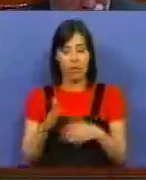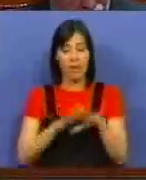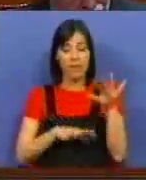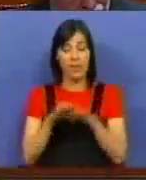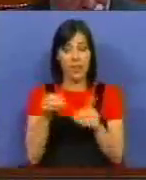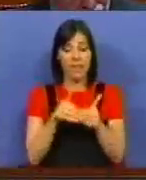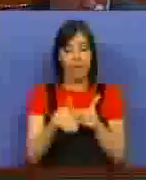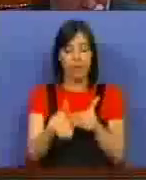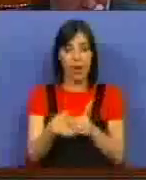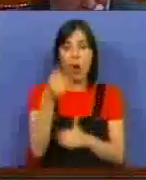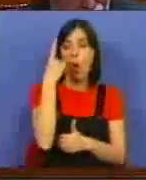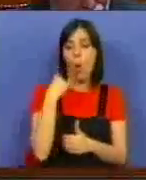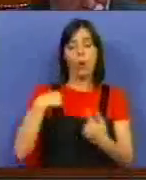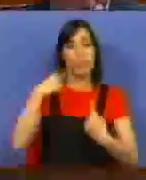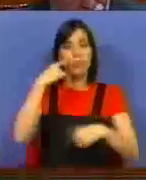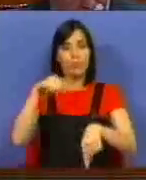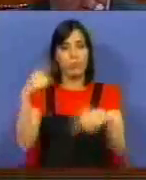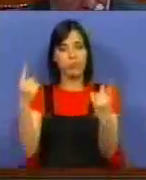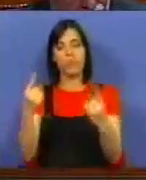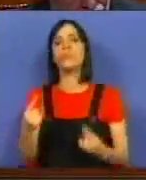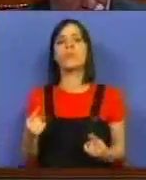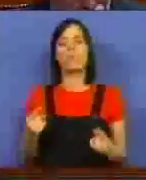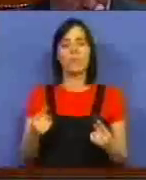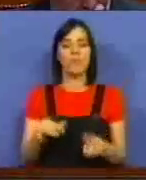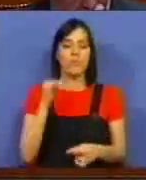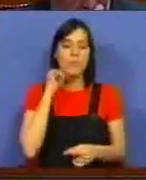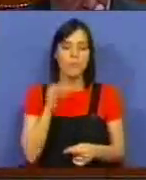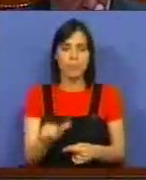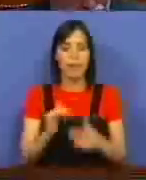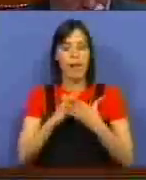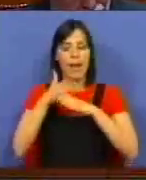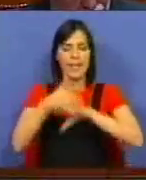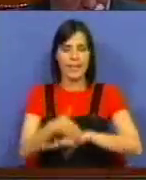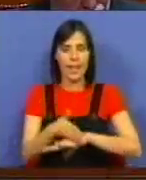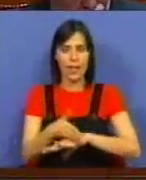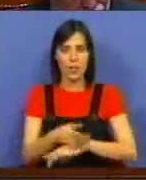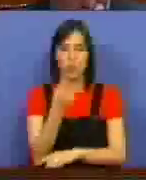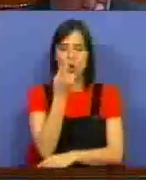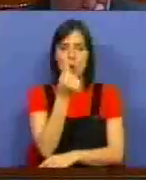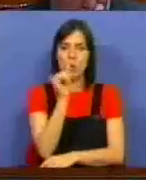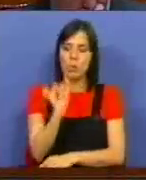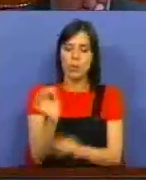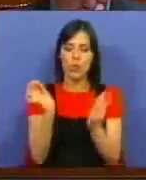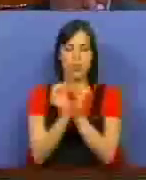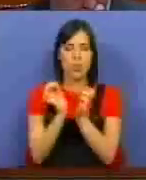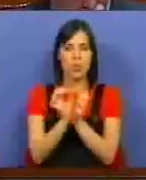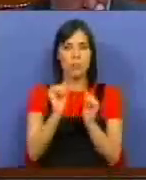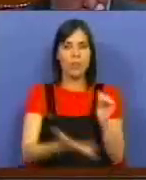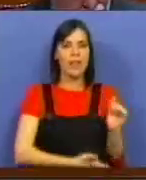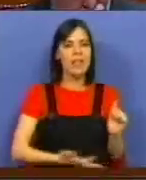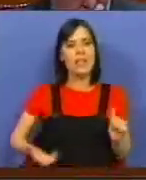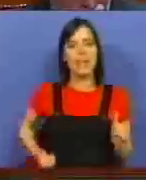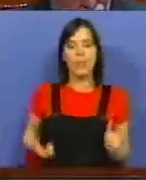fazer, e que eu ontem anunciei, é permitir o acesso a um subsídio social de desemprego.